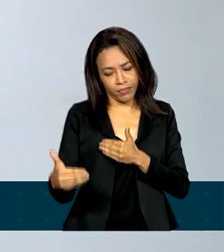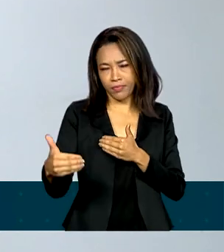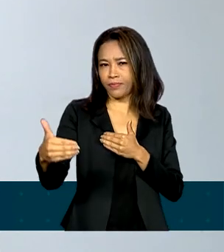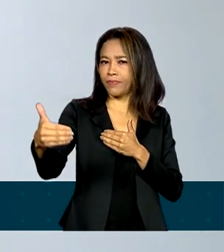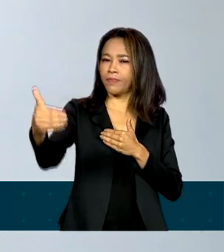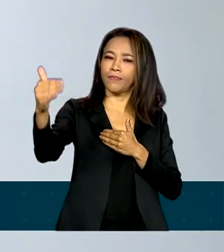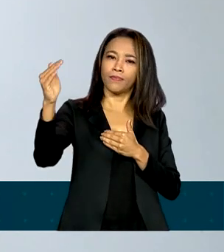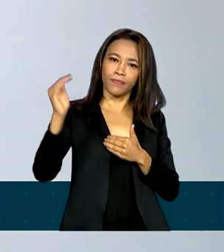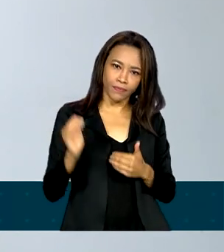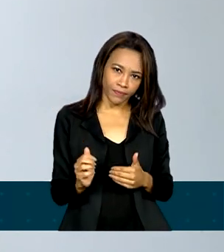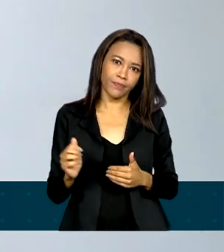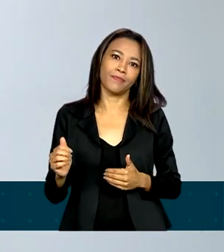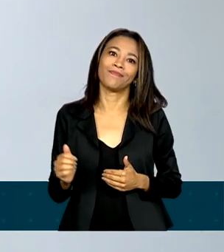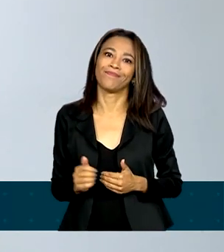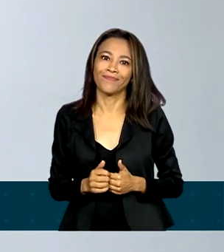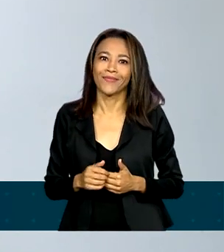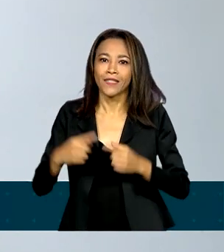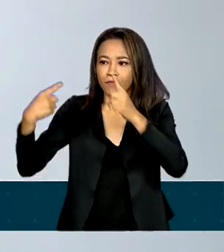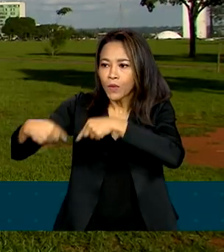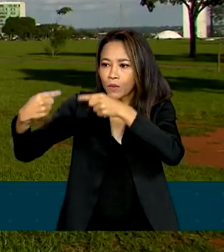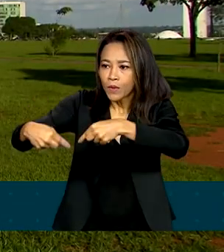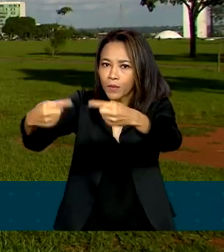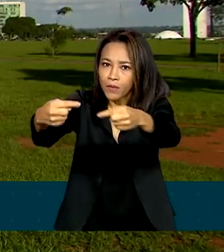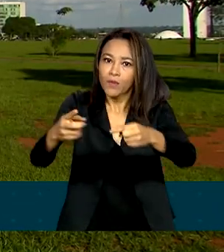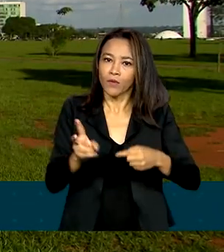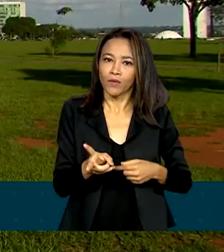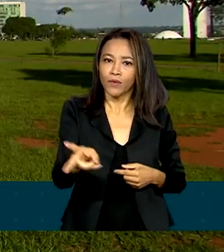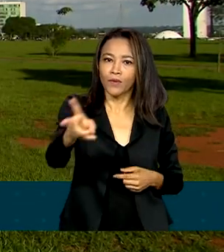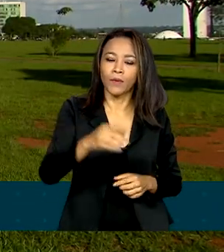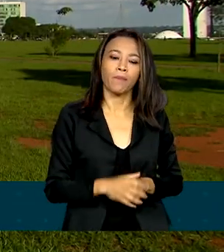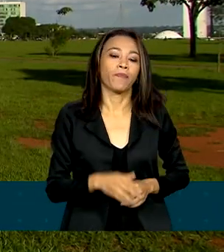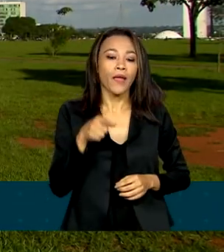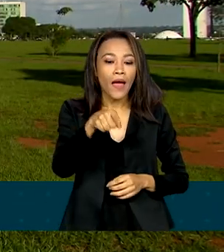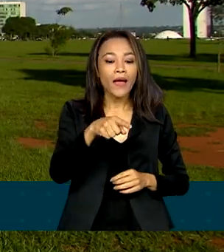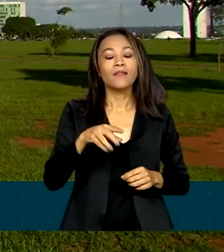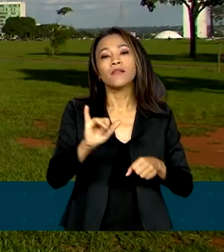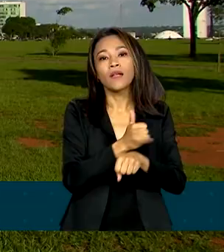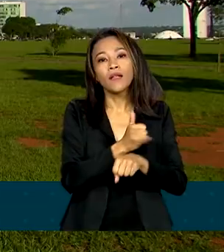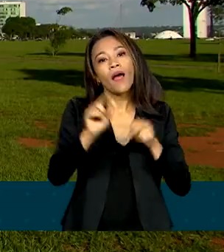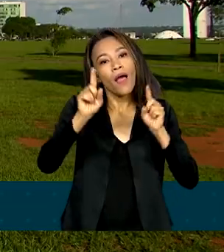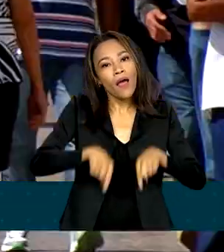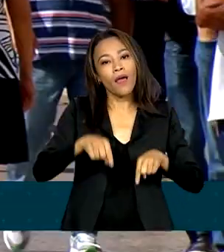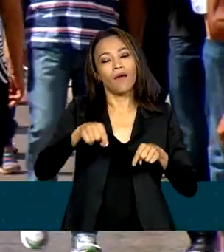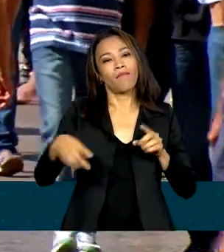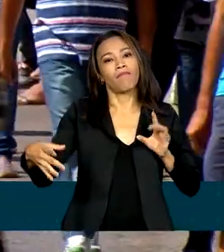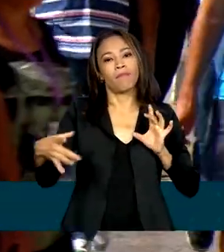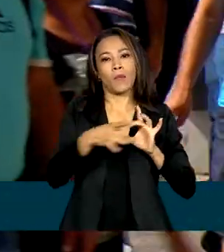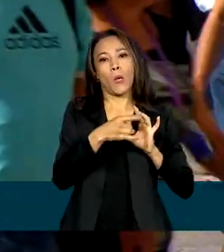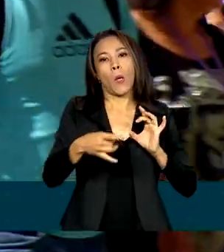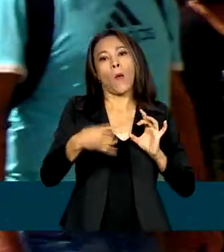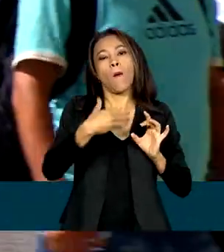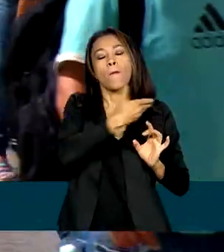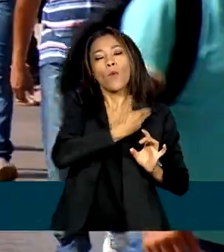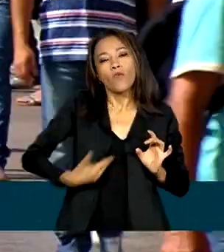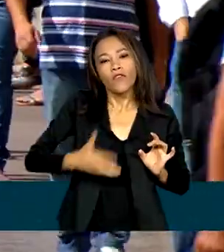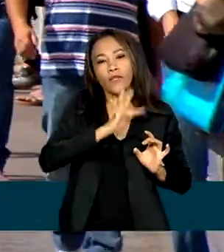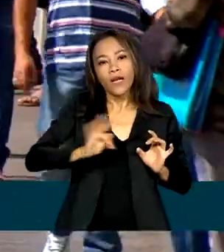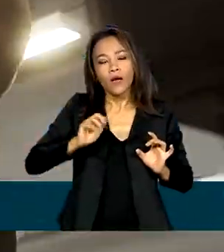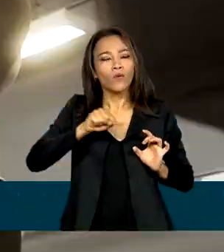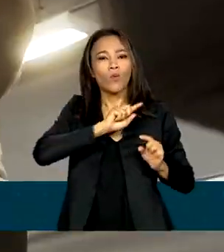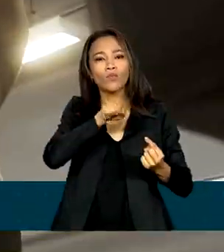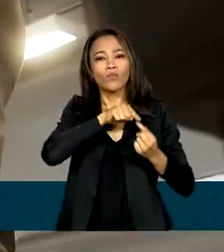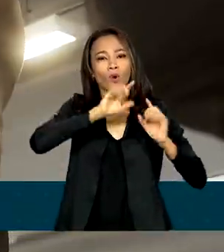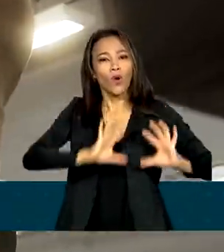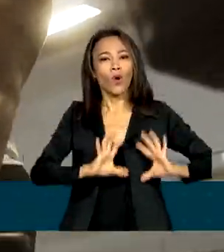dar sequência na sua relação com as competições. A medida faz parte do pacote do governo federal em comemoração ao mês da mulher.